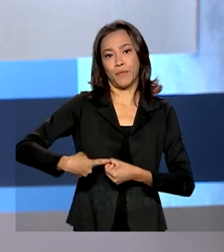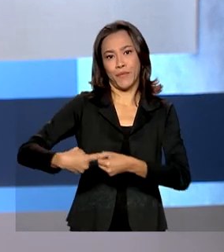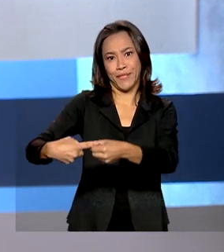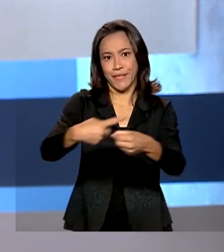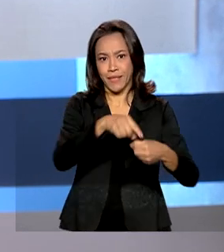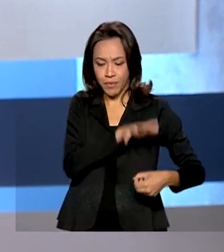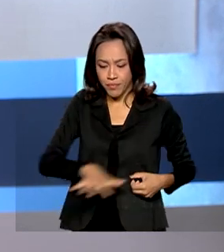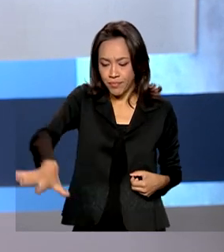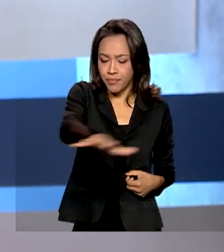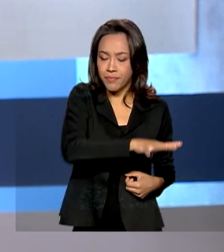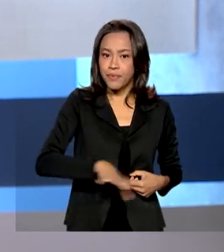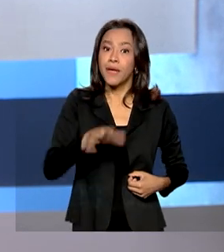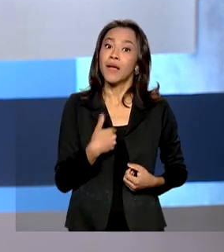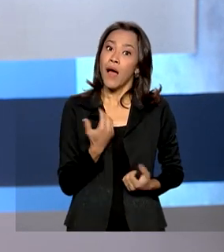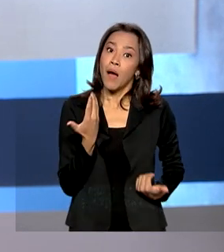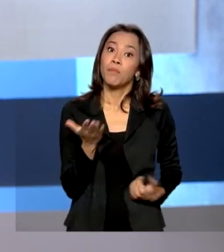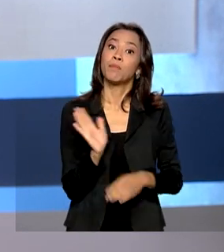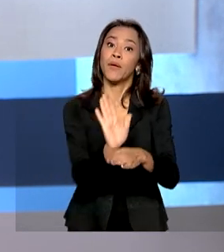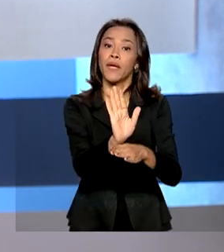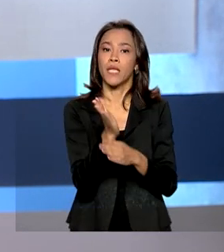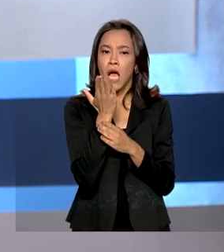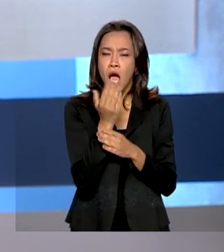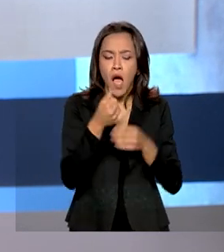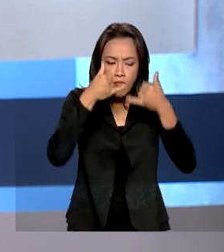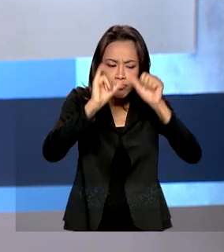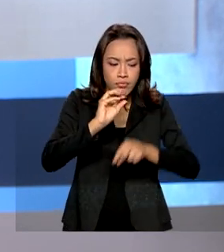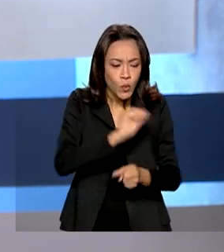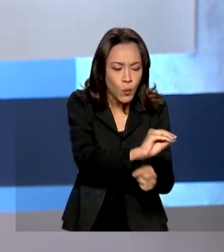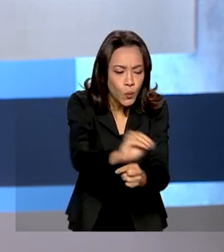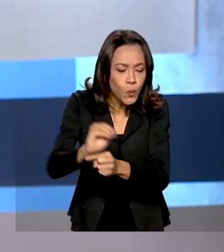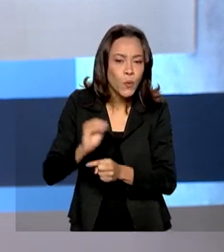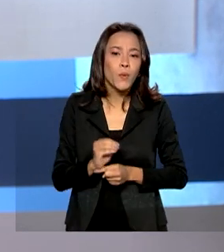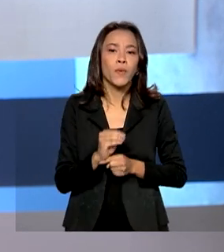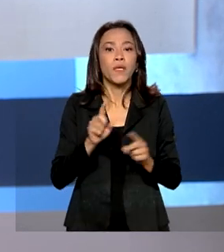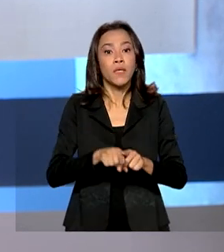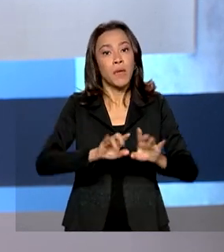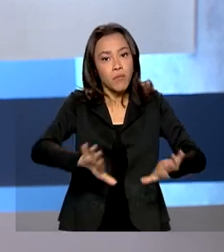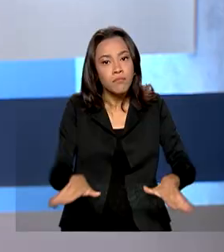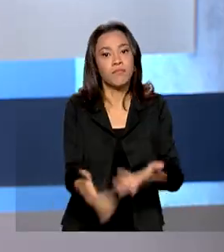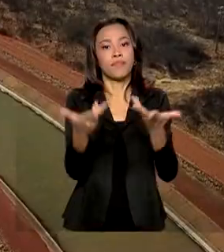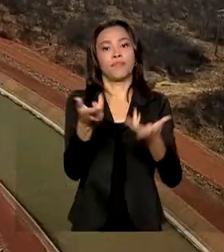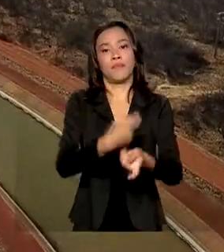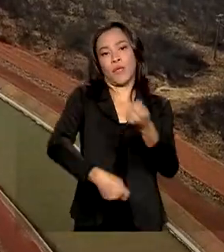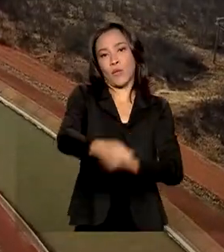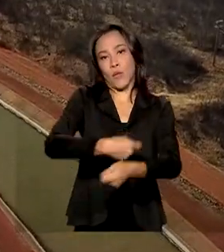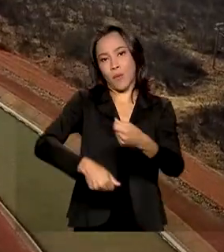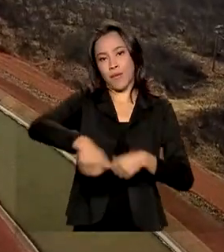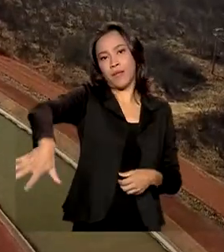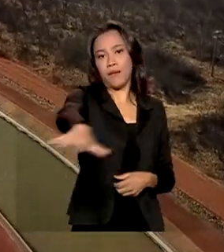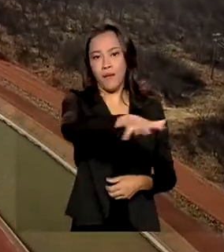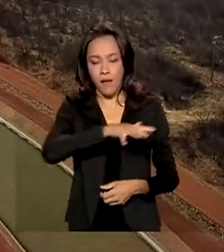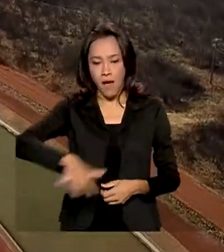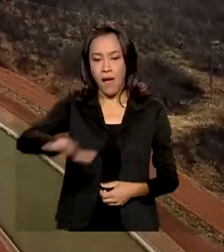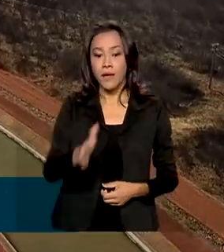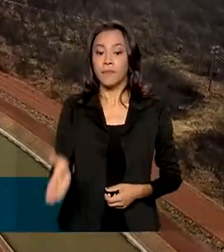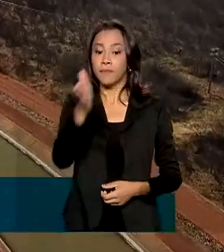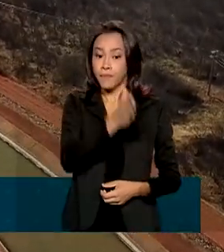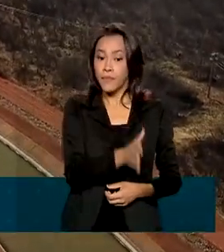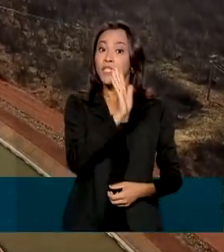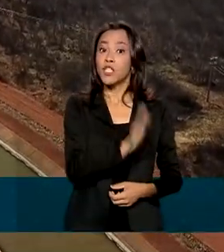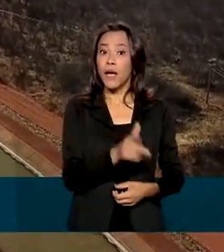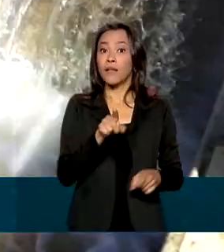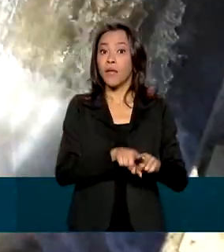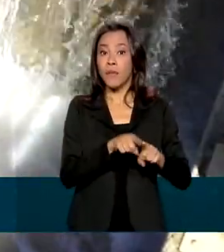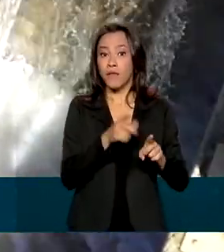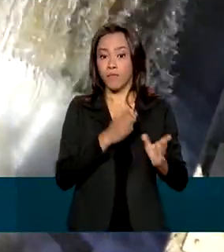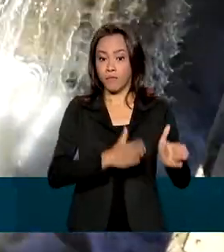consumo humano e a criação de animais, além de alavancar a economia da região. Ainda no evento, foi anunciado o edital de concessão